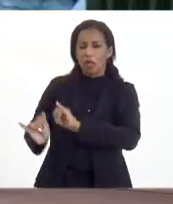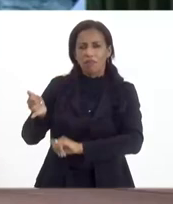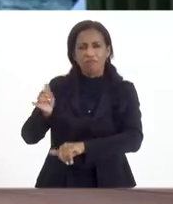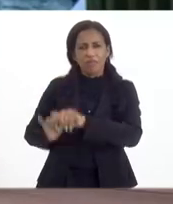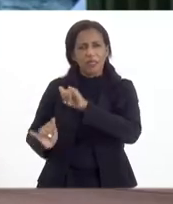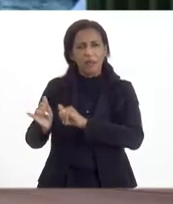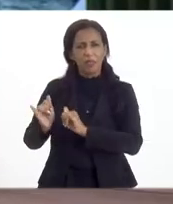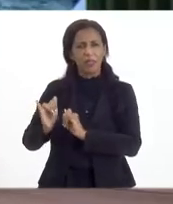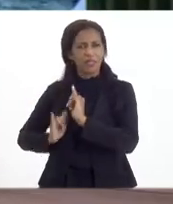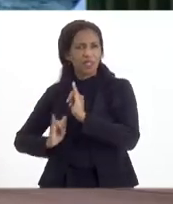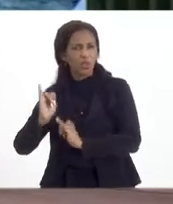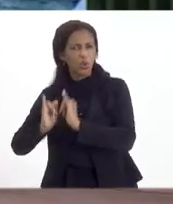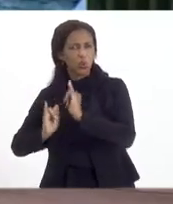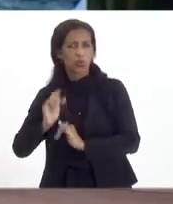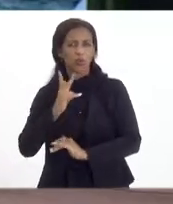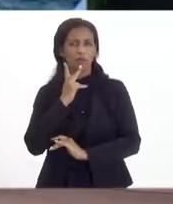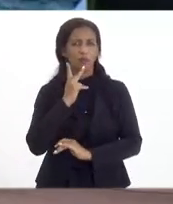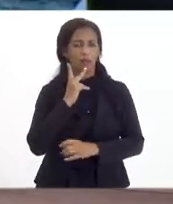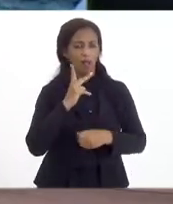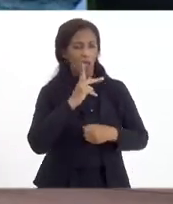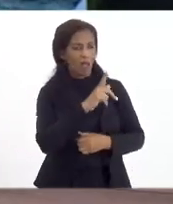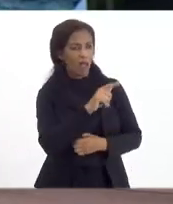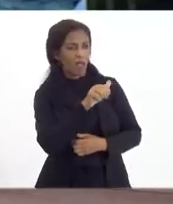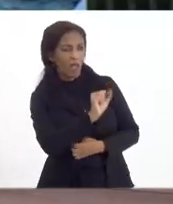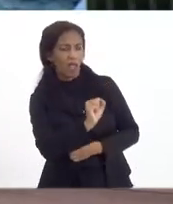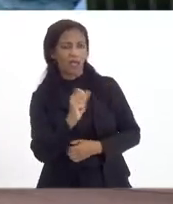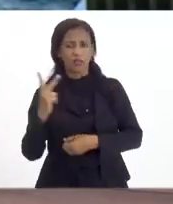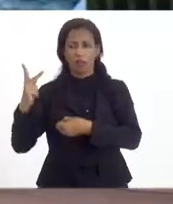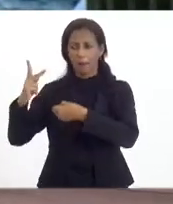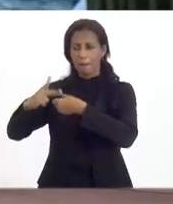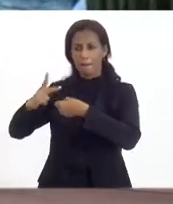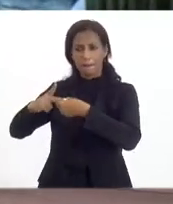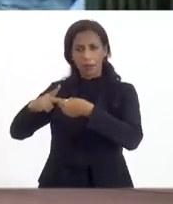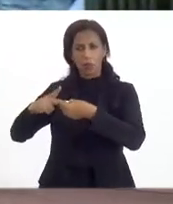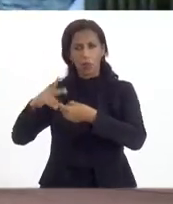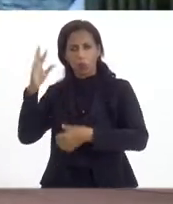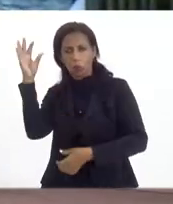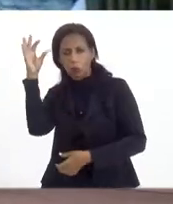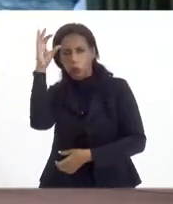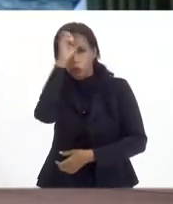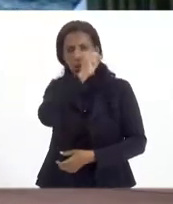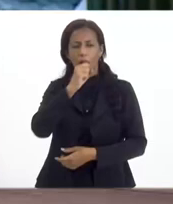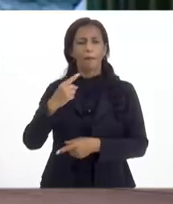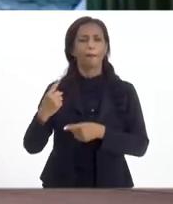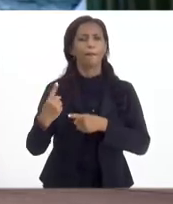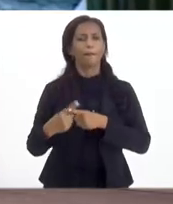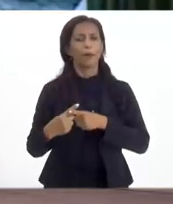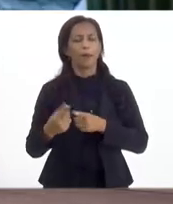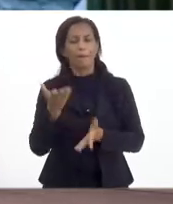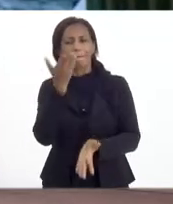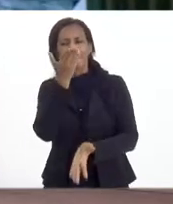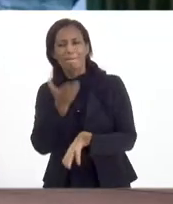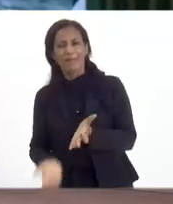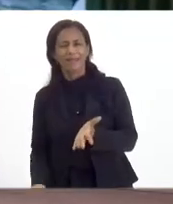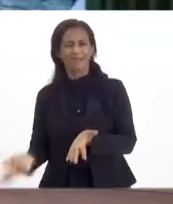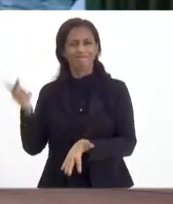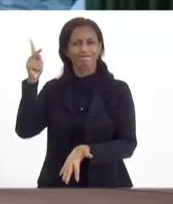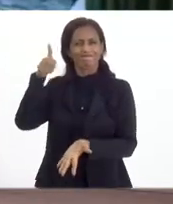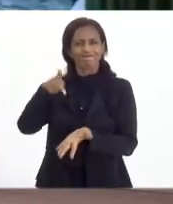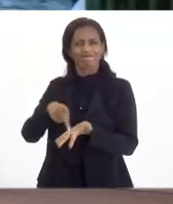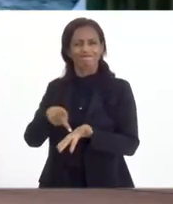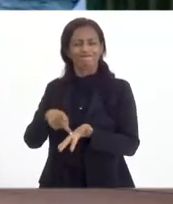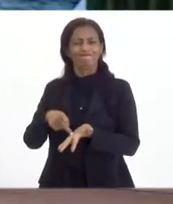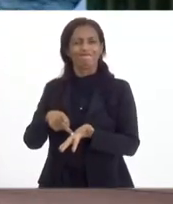E falar de petróleo e gás, falar da área da petroquímica, é compreender o porquê que a gente tem perdas reais de